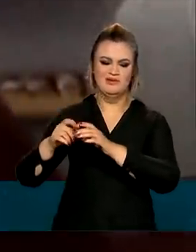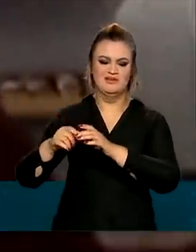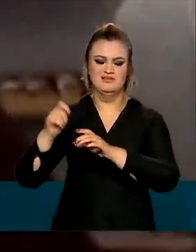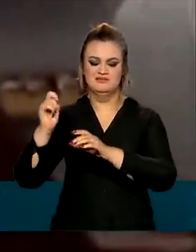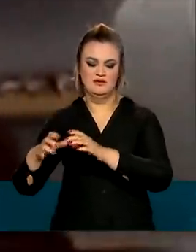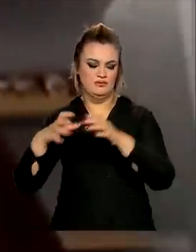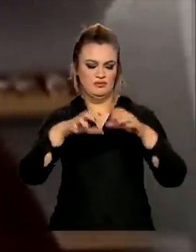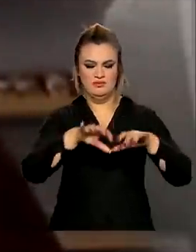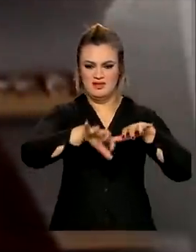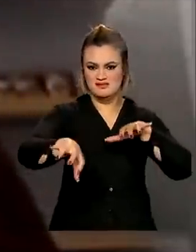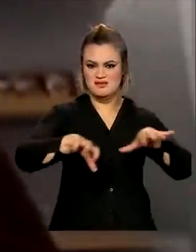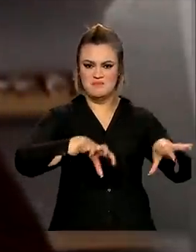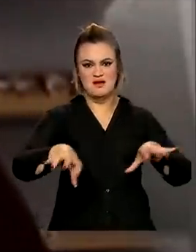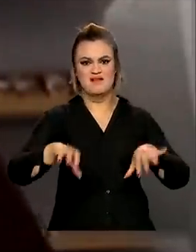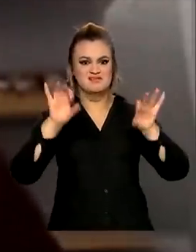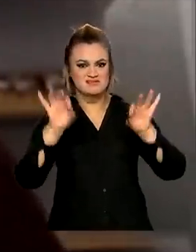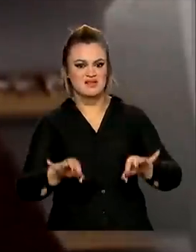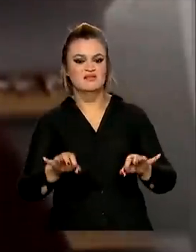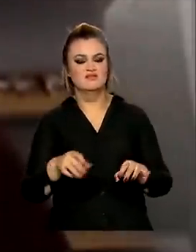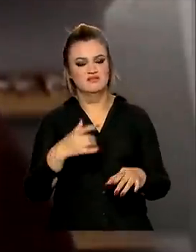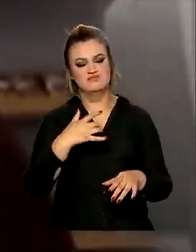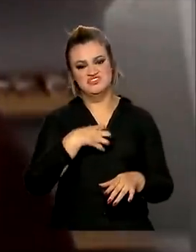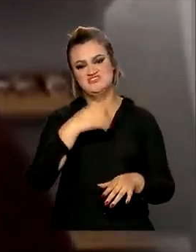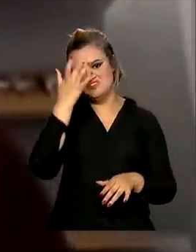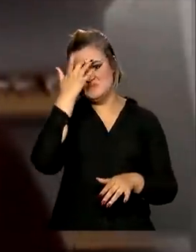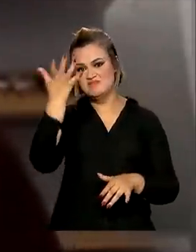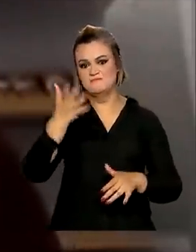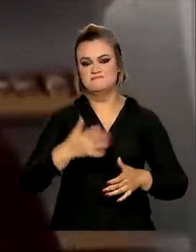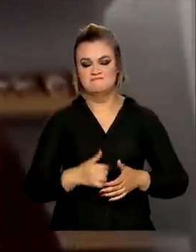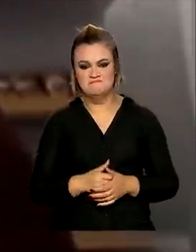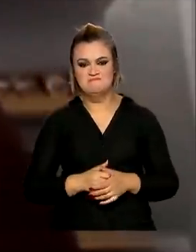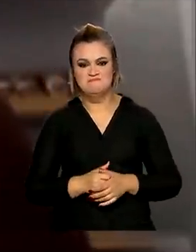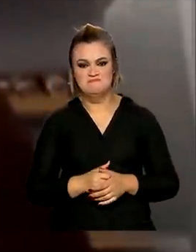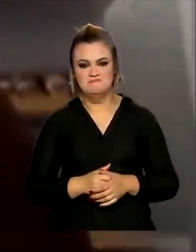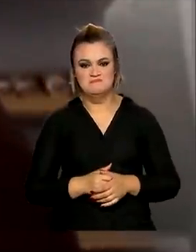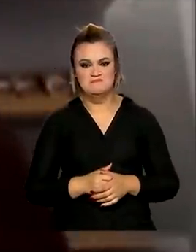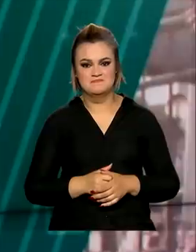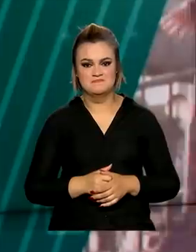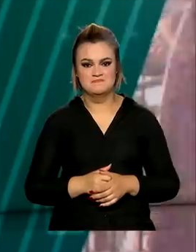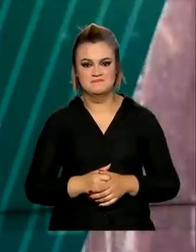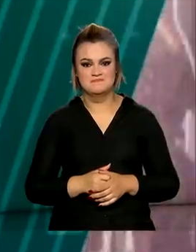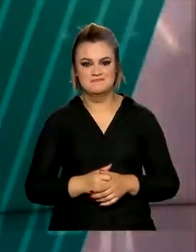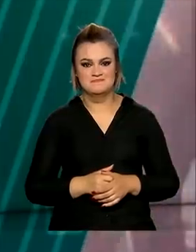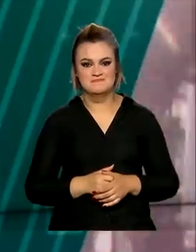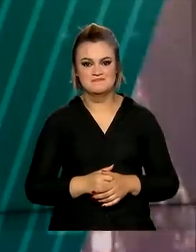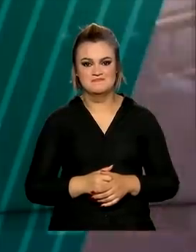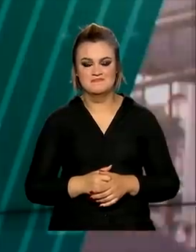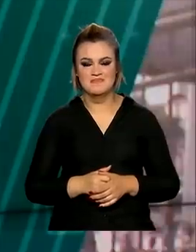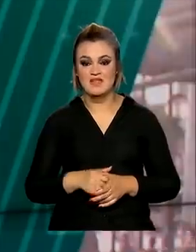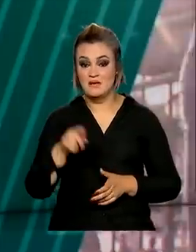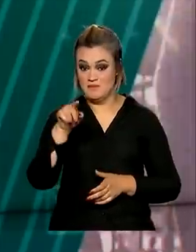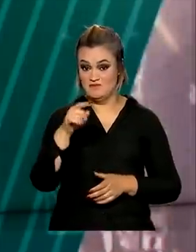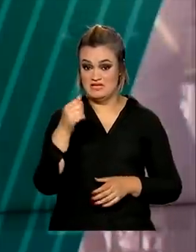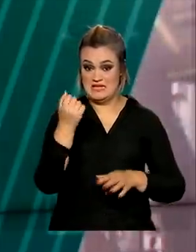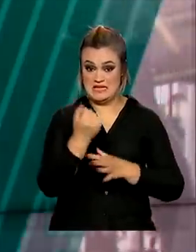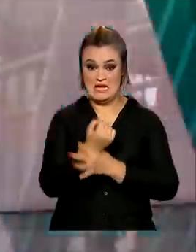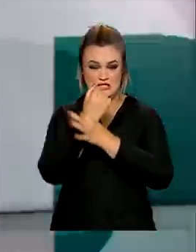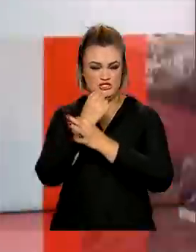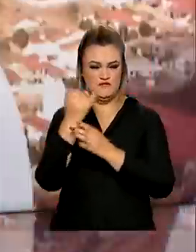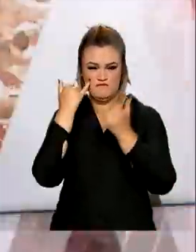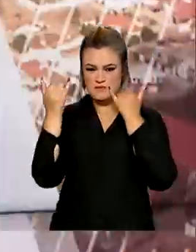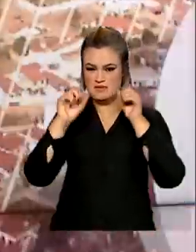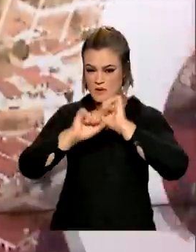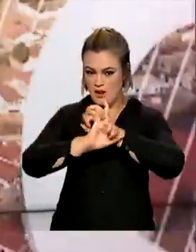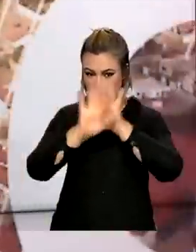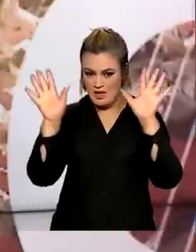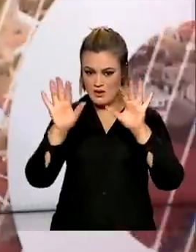a gente coloca, então, facilitou bastante nesse sentido. Para garantir transparência ao